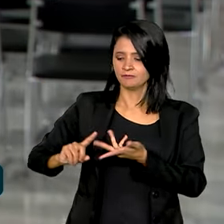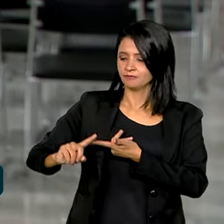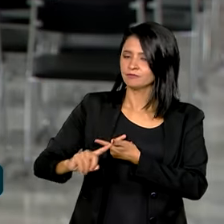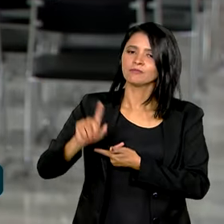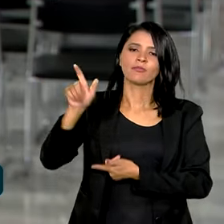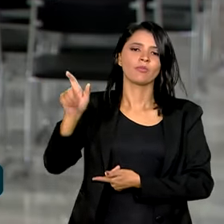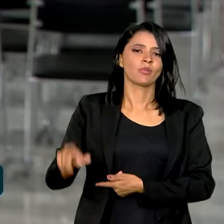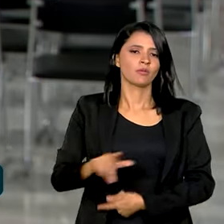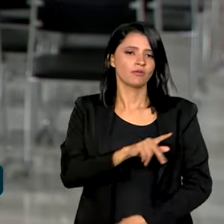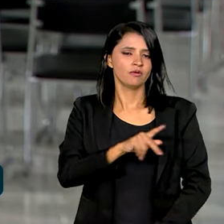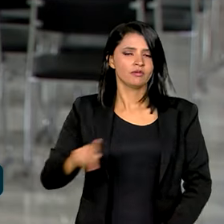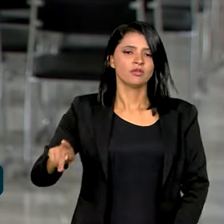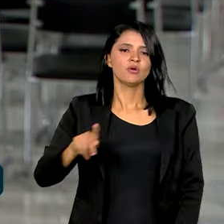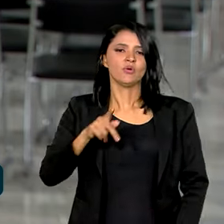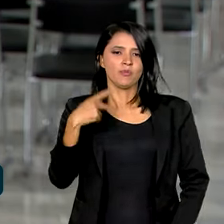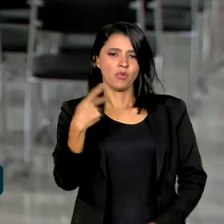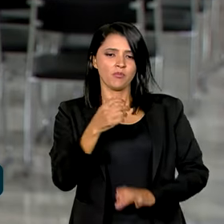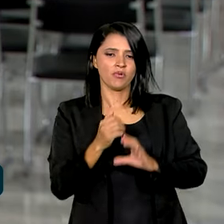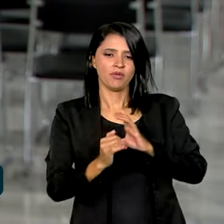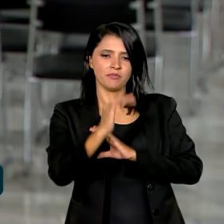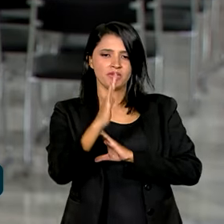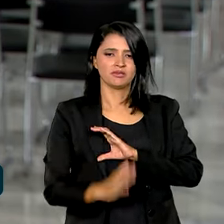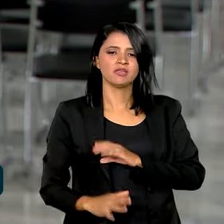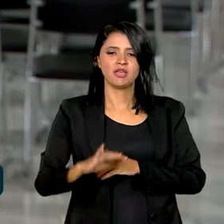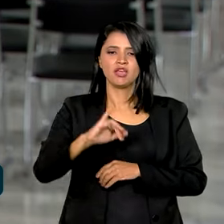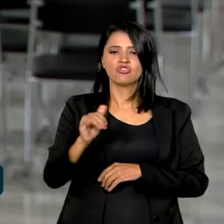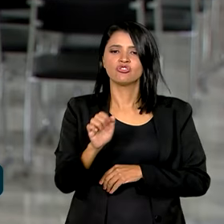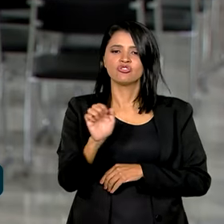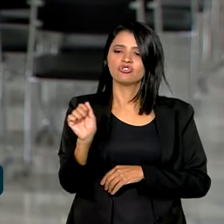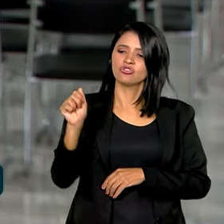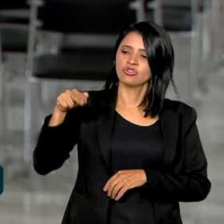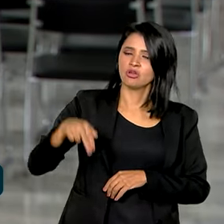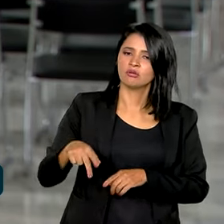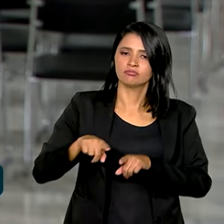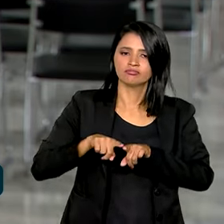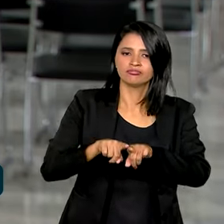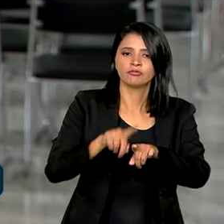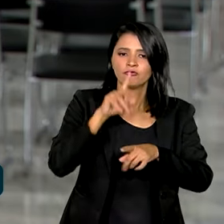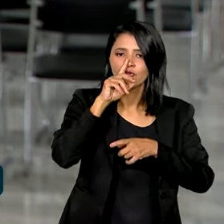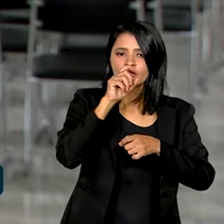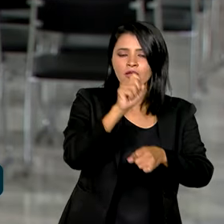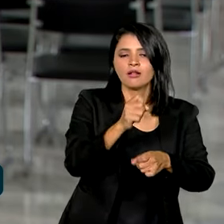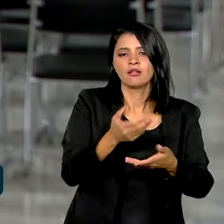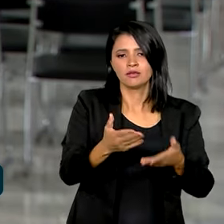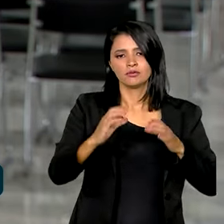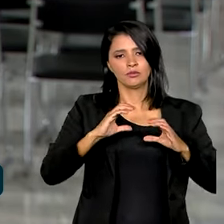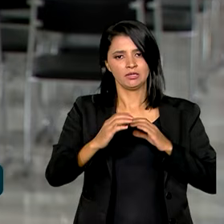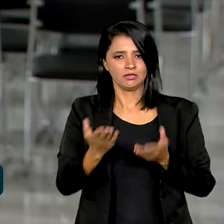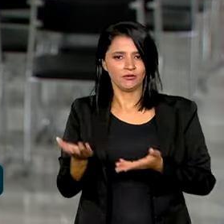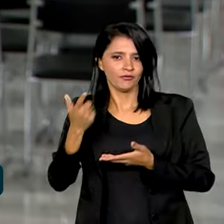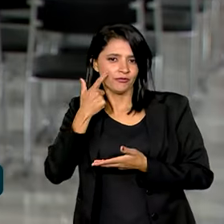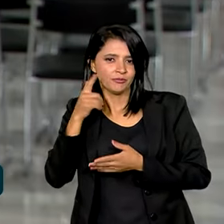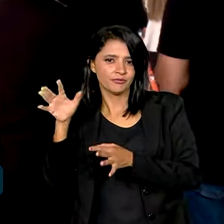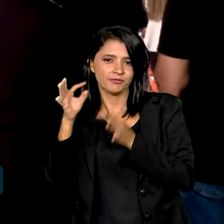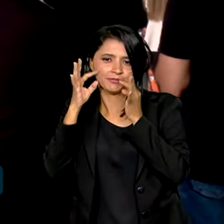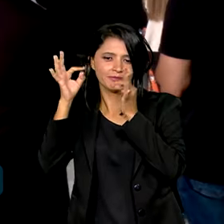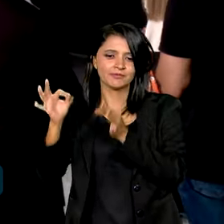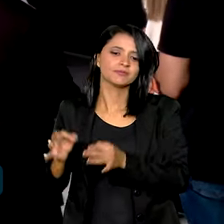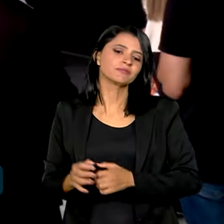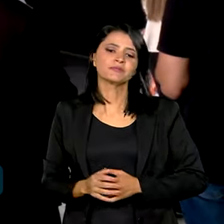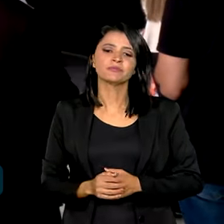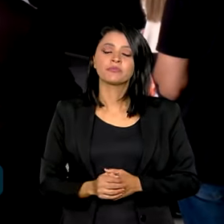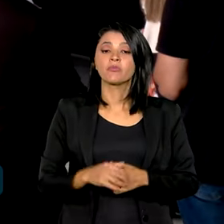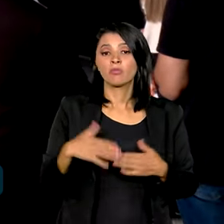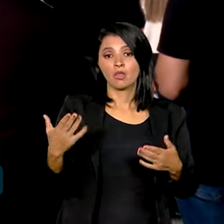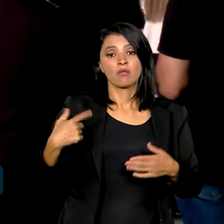da EBC, Jean Lima, são parcerias que fortalecem a comunicação pública e a democracia. Vamos ouvir. Com